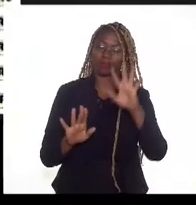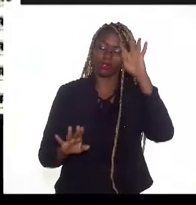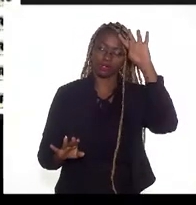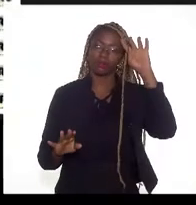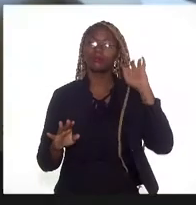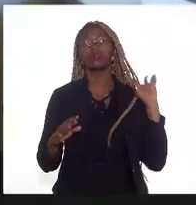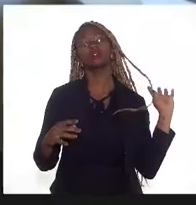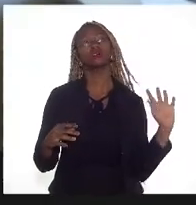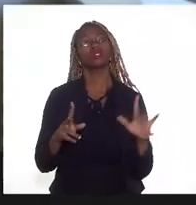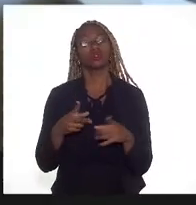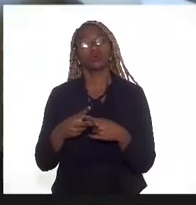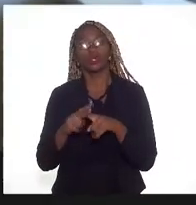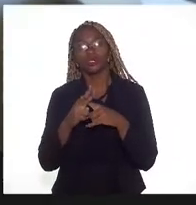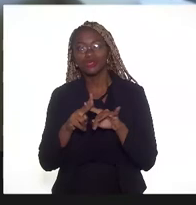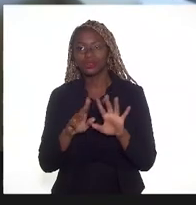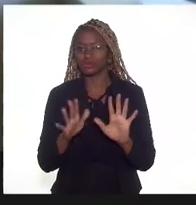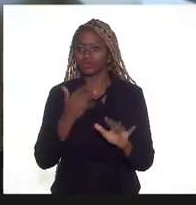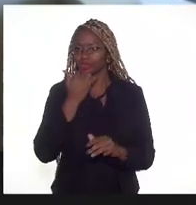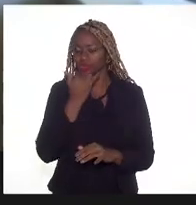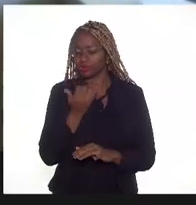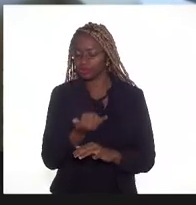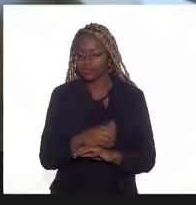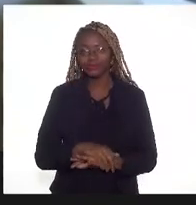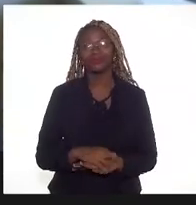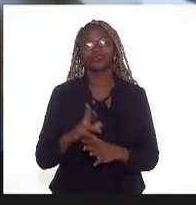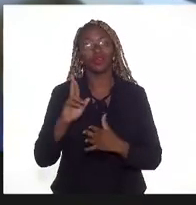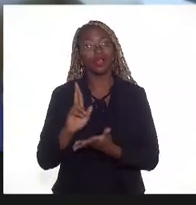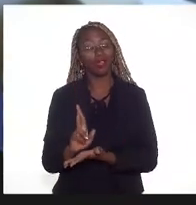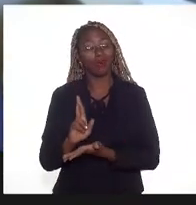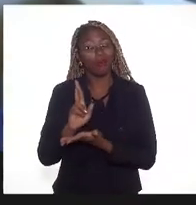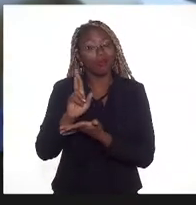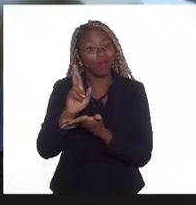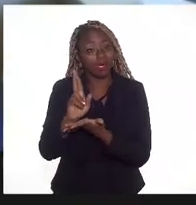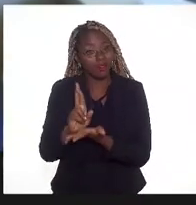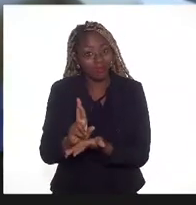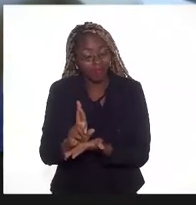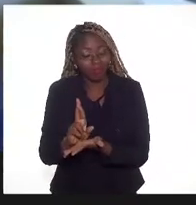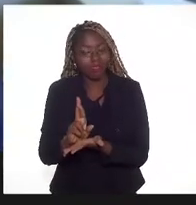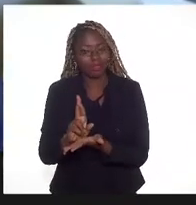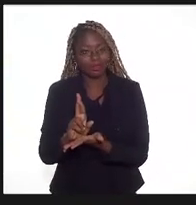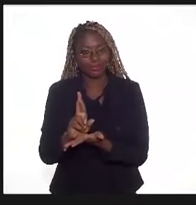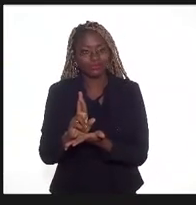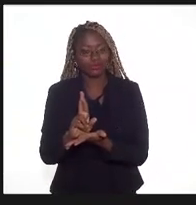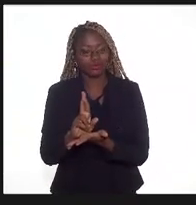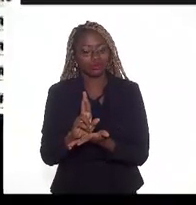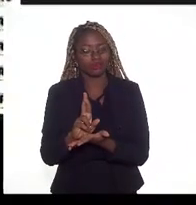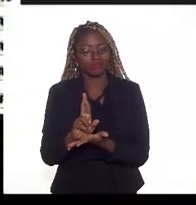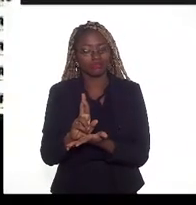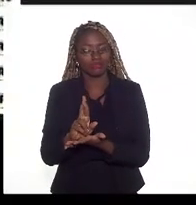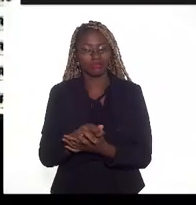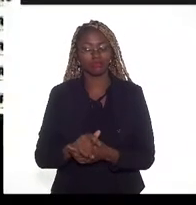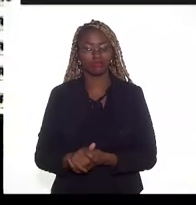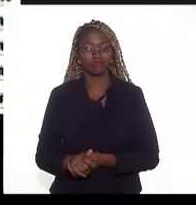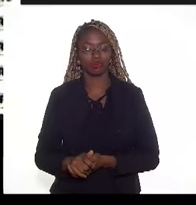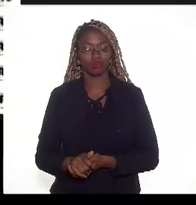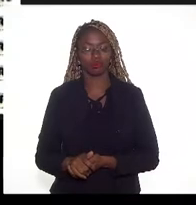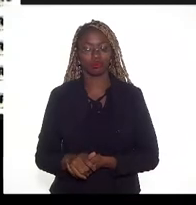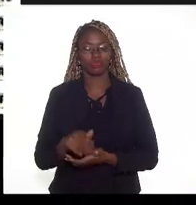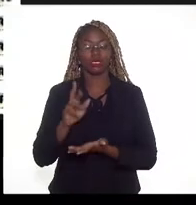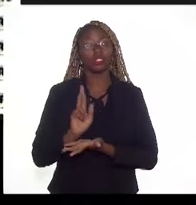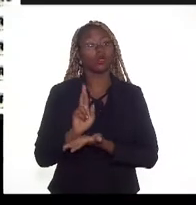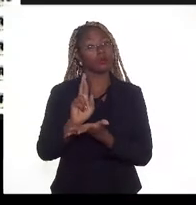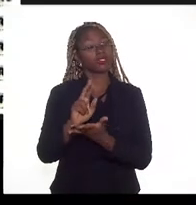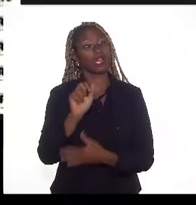Corrigindo, desculpa. Os representantes da